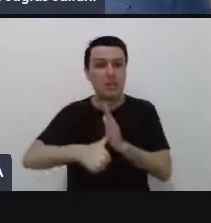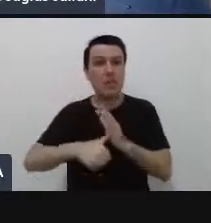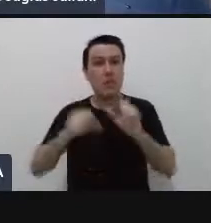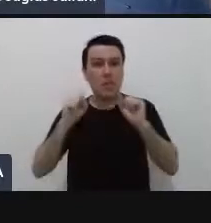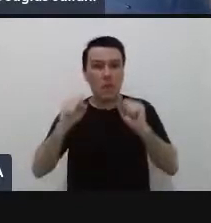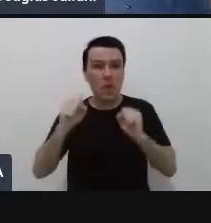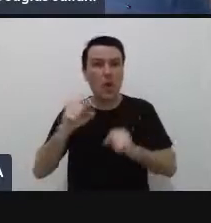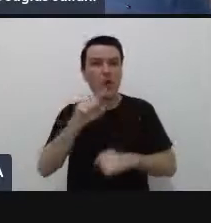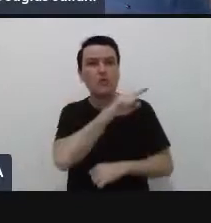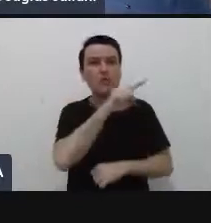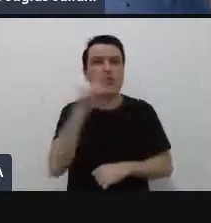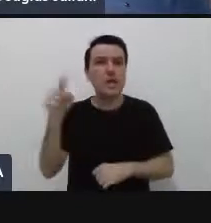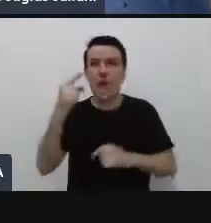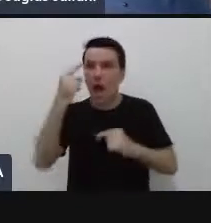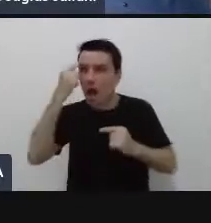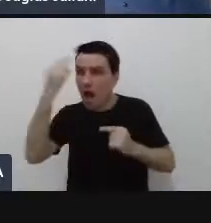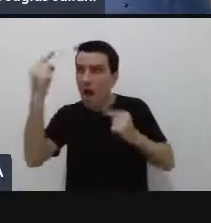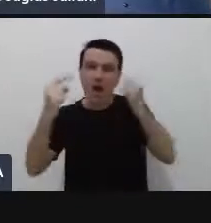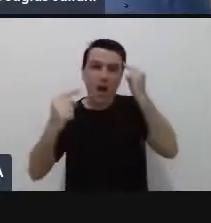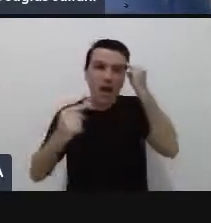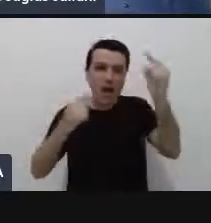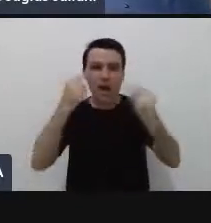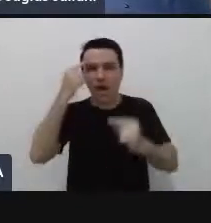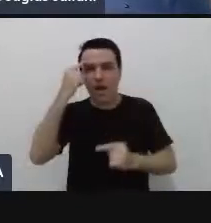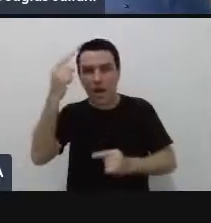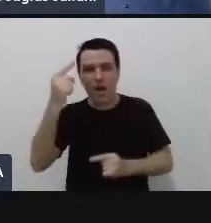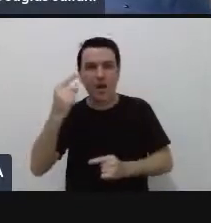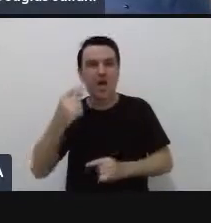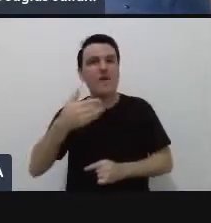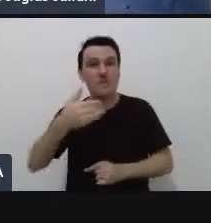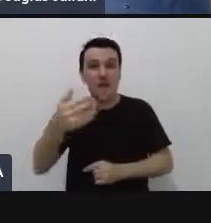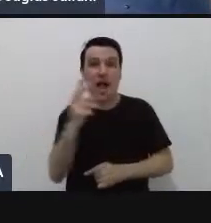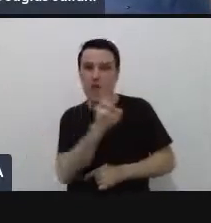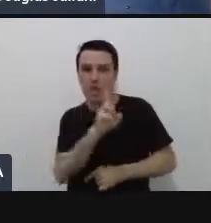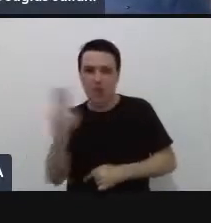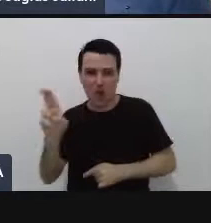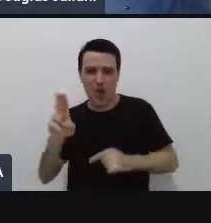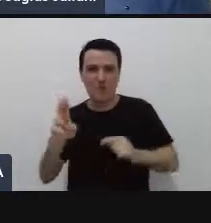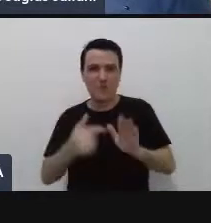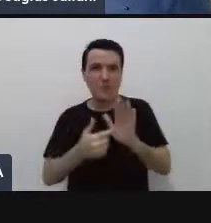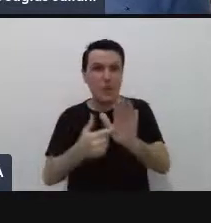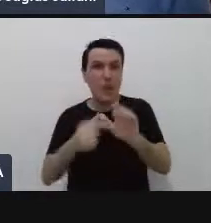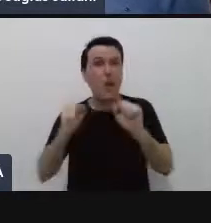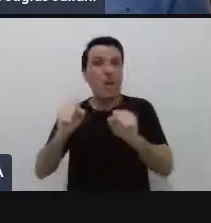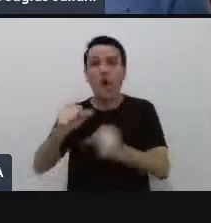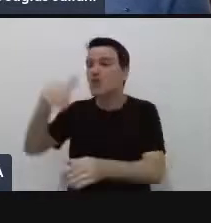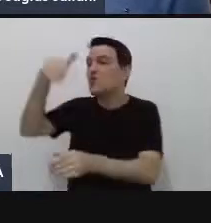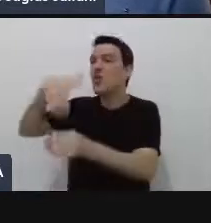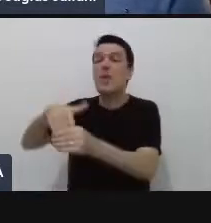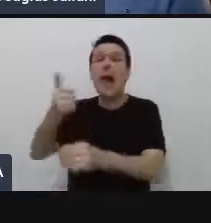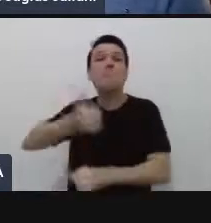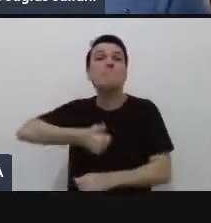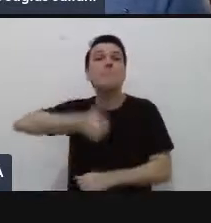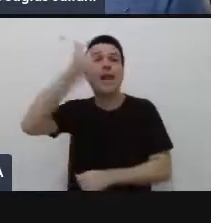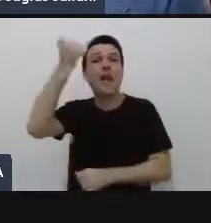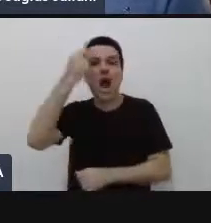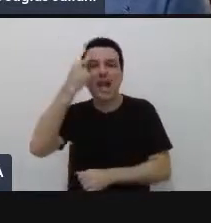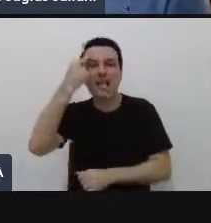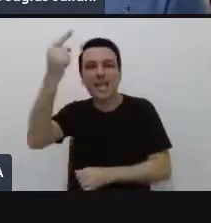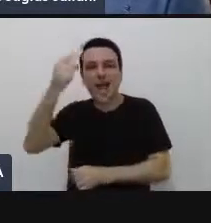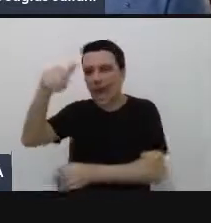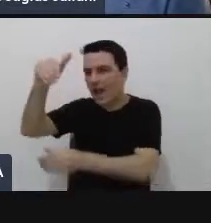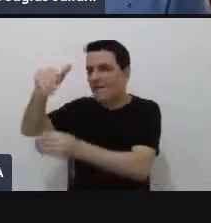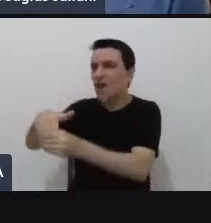devem digitar várias ideias e vai aparecer o nome e vocês podem votar na melhor ideia automaticamente a ferramenta já vai